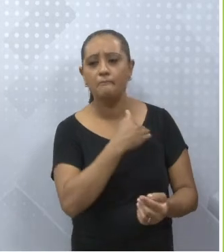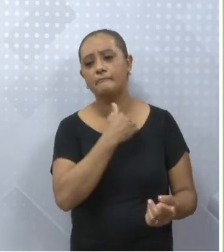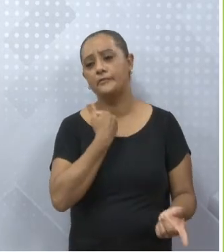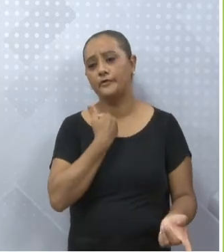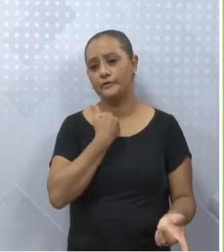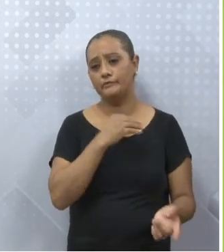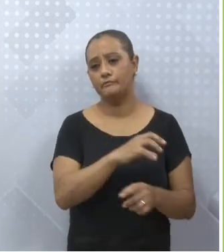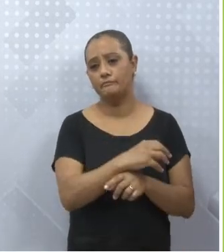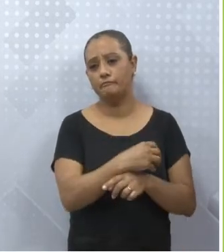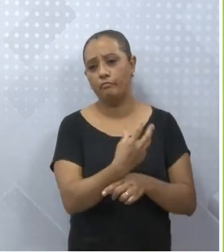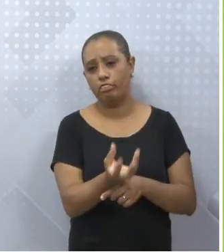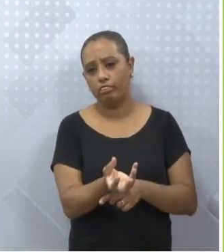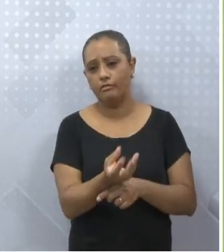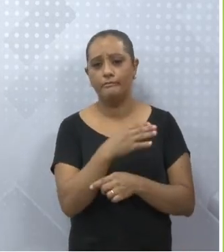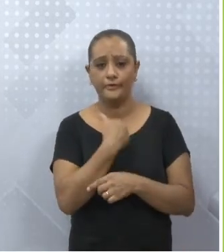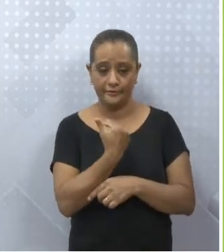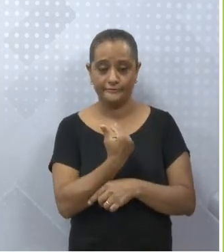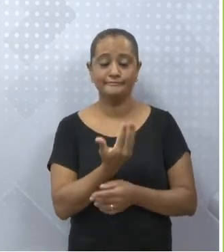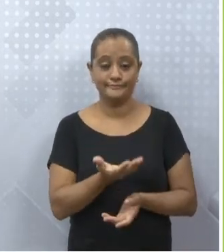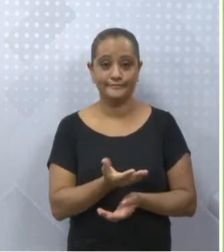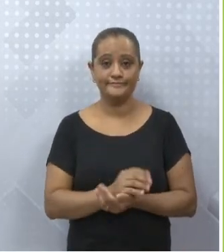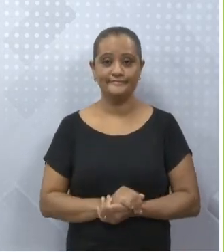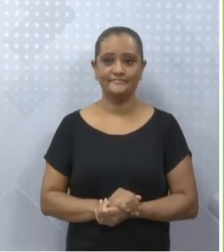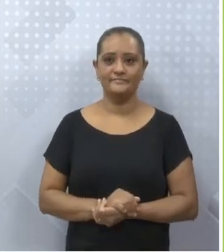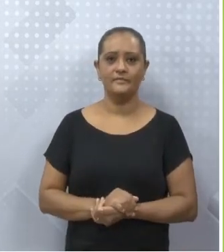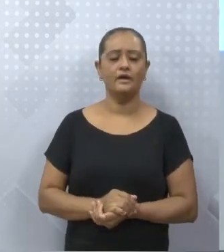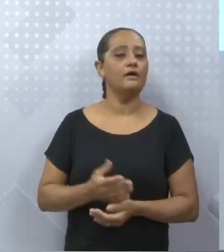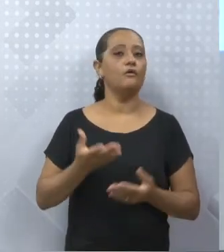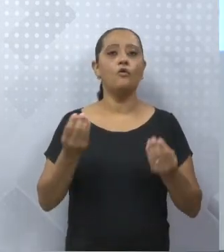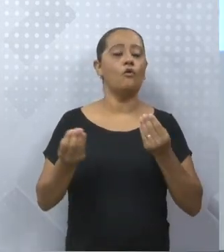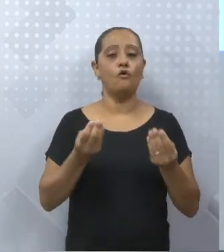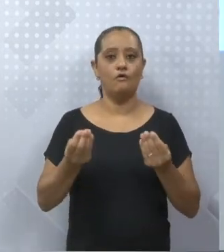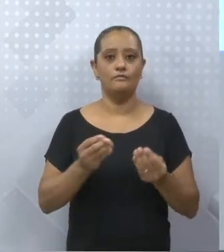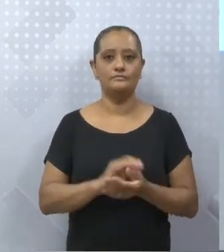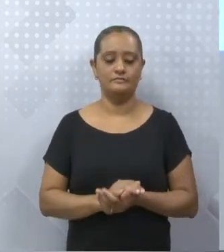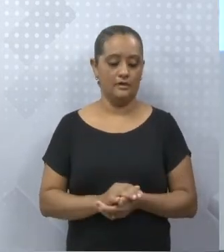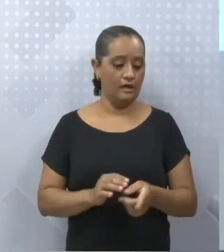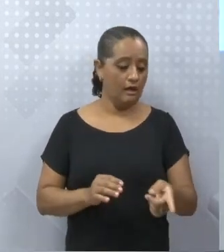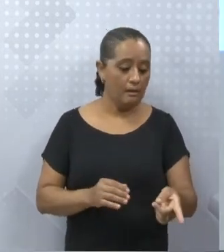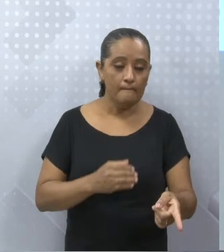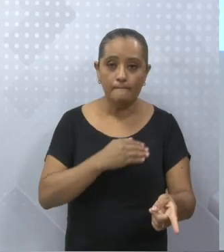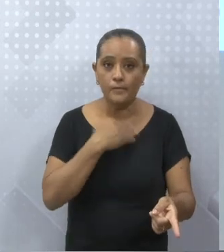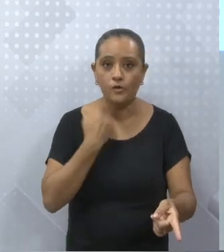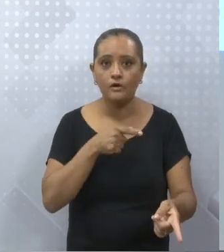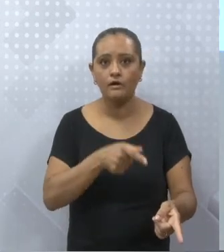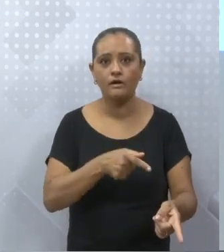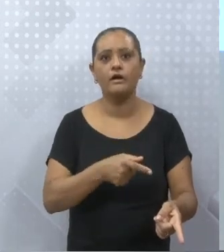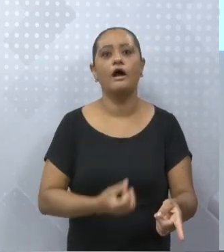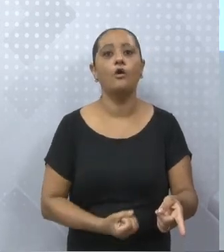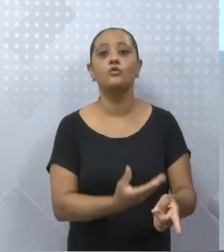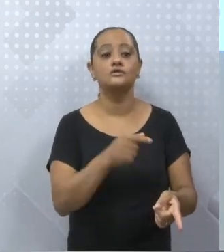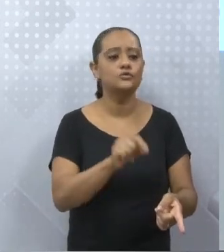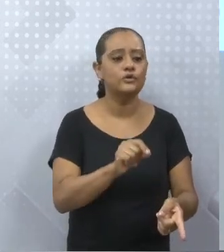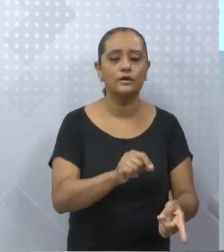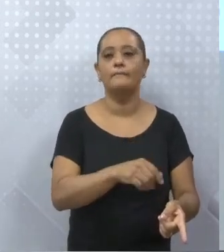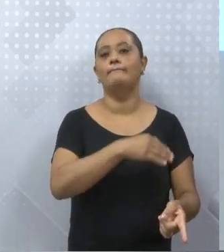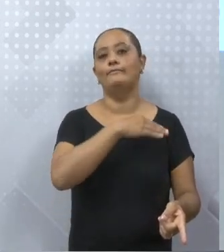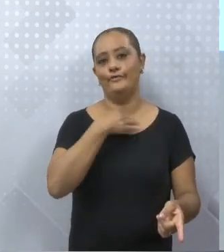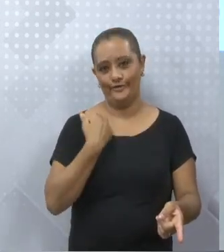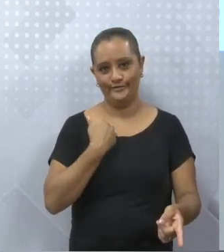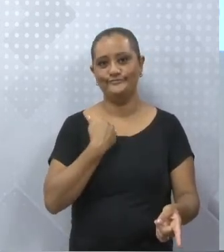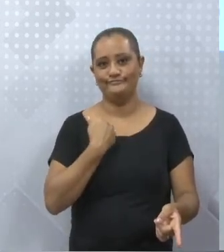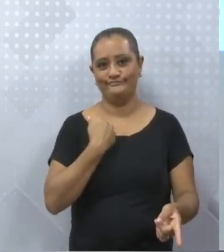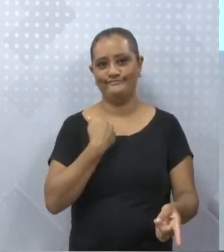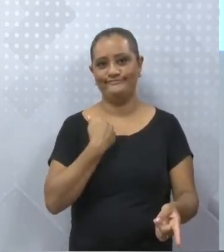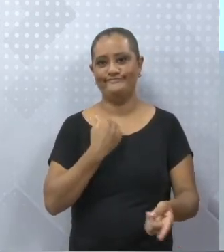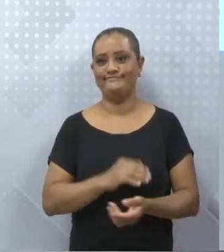morreu, certo? A ação está completa. A ação de morrer, certo? Está completa. Mas você